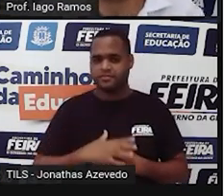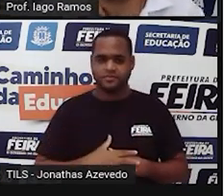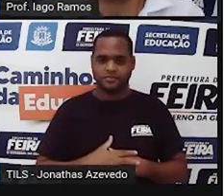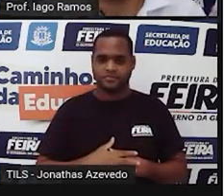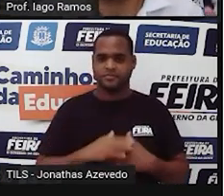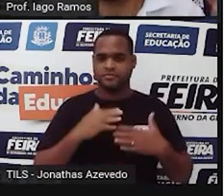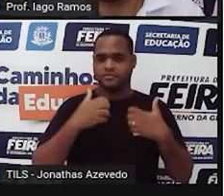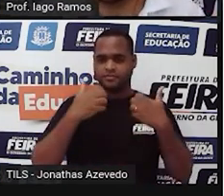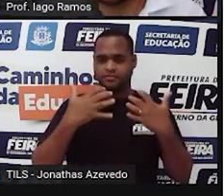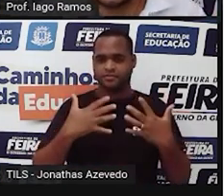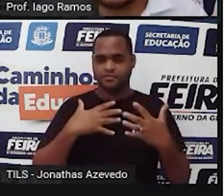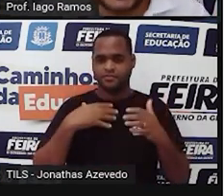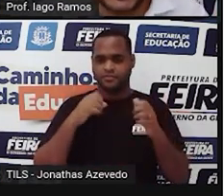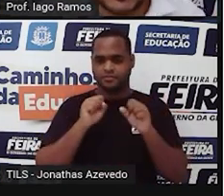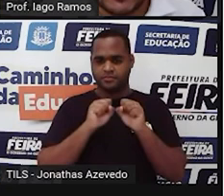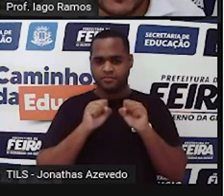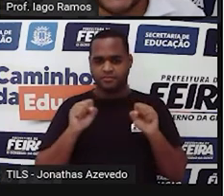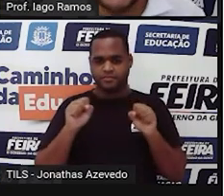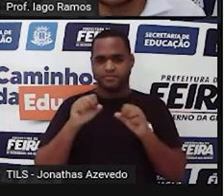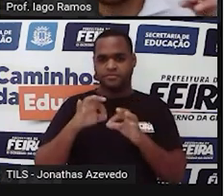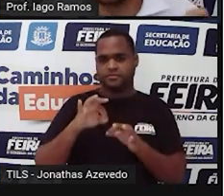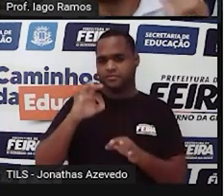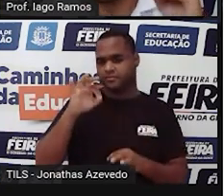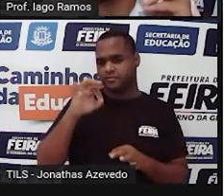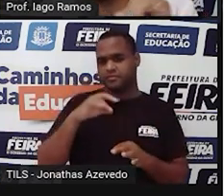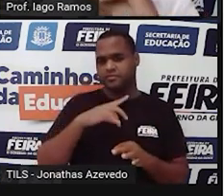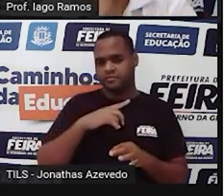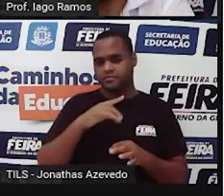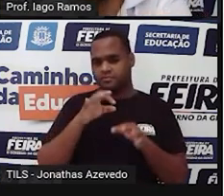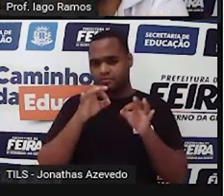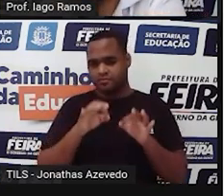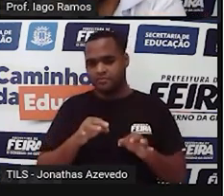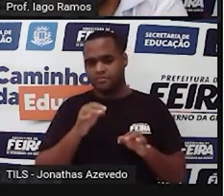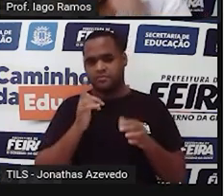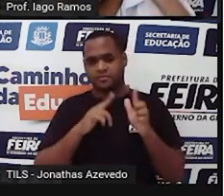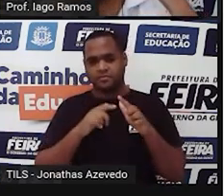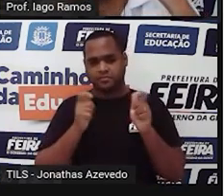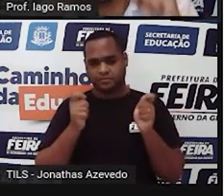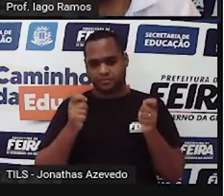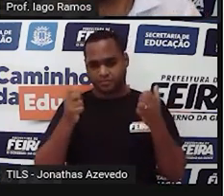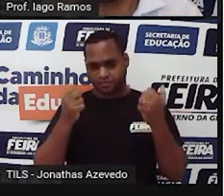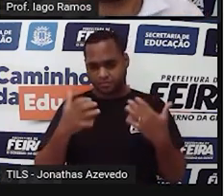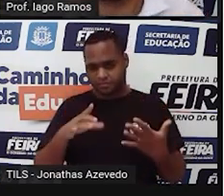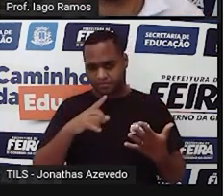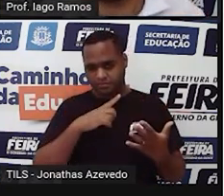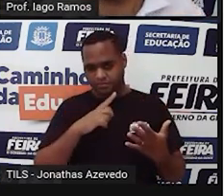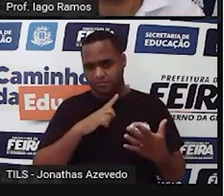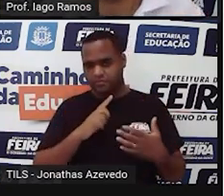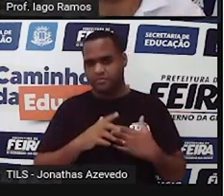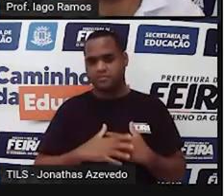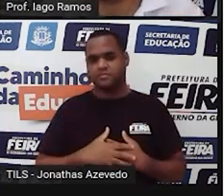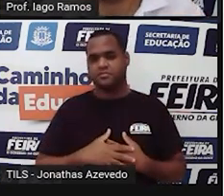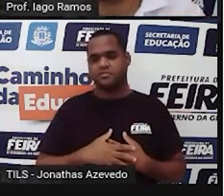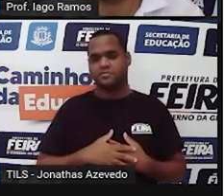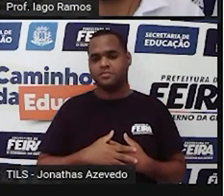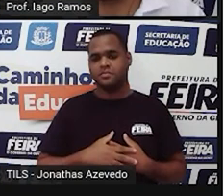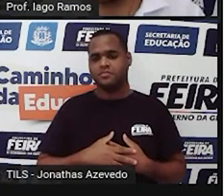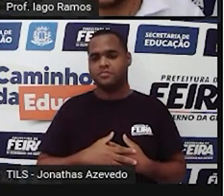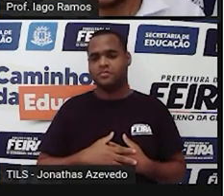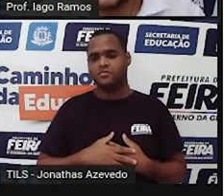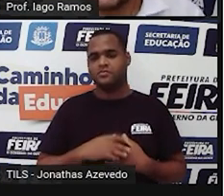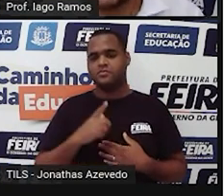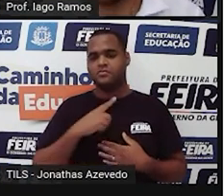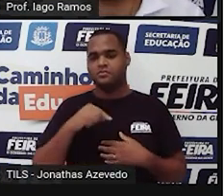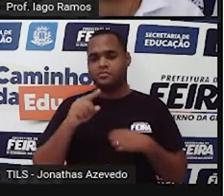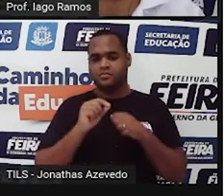viu o que são sistemas de medida, que é a forma como as coisas são medidas, certo? Depois, a gente viu como é que